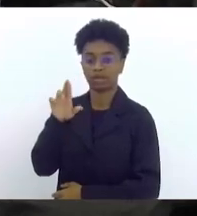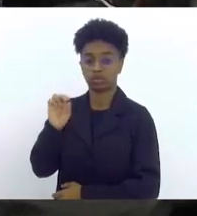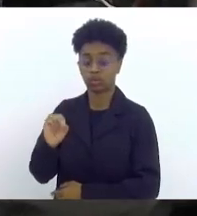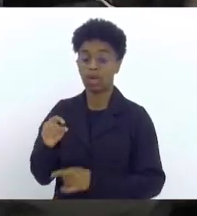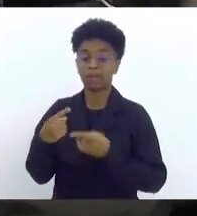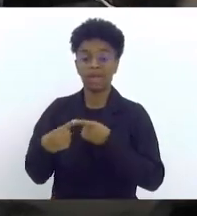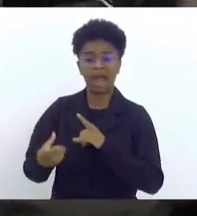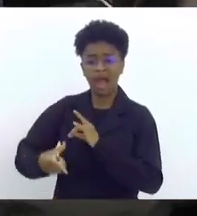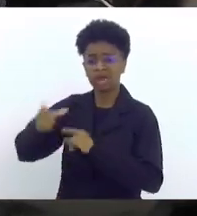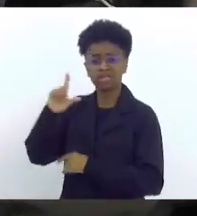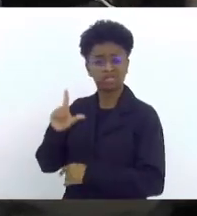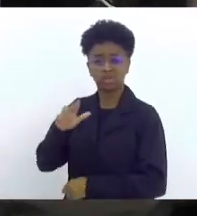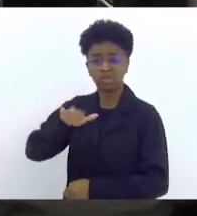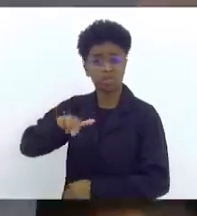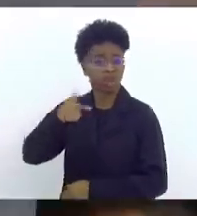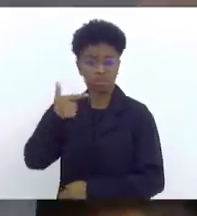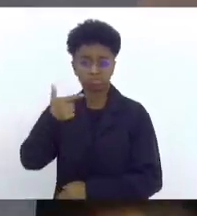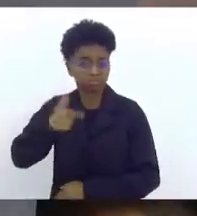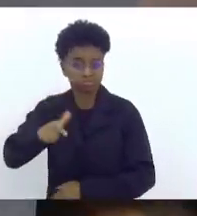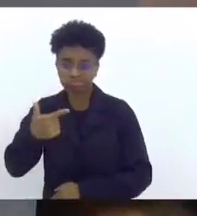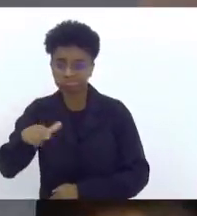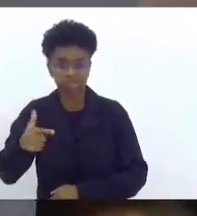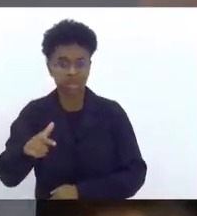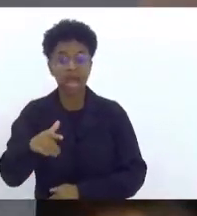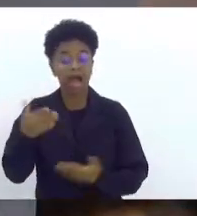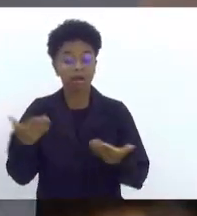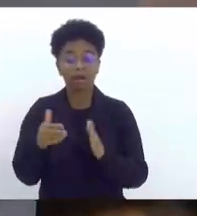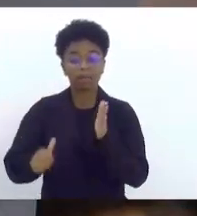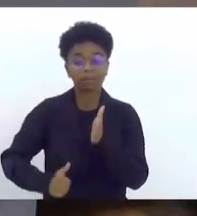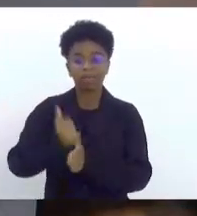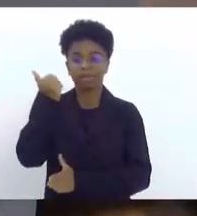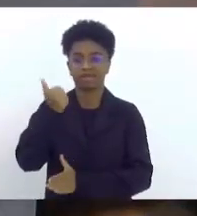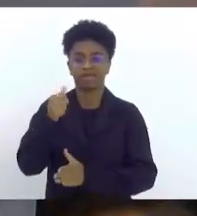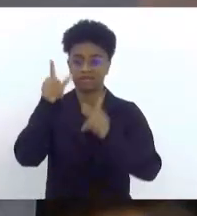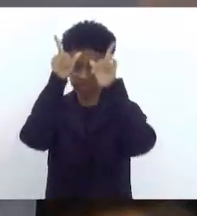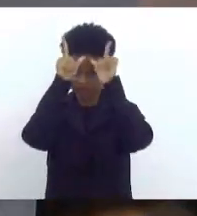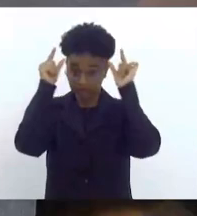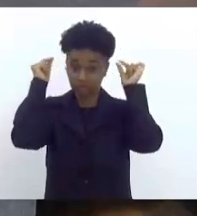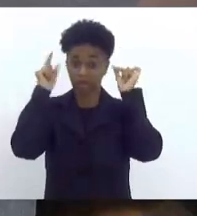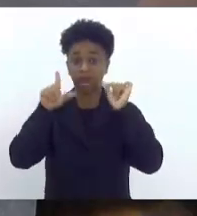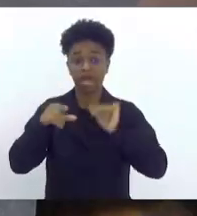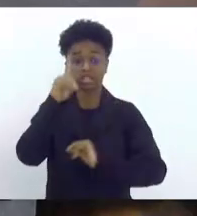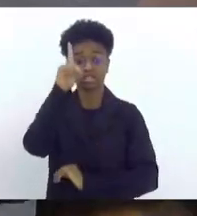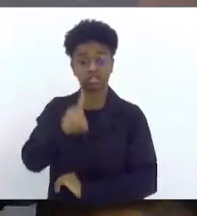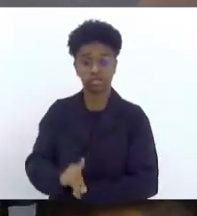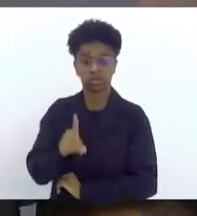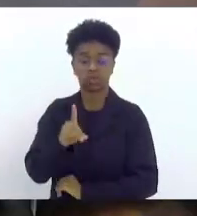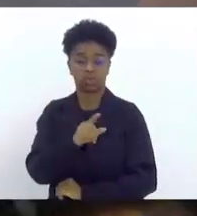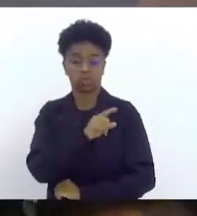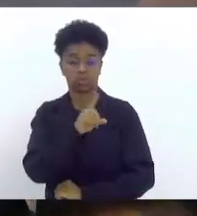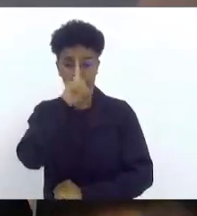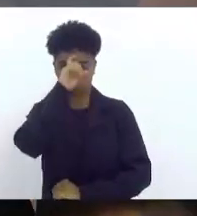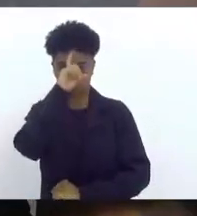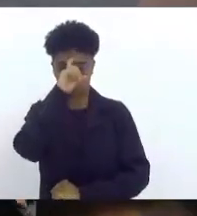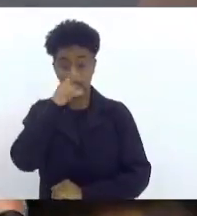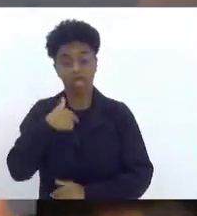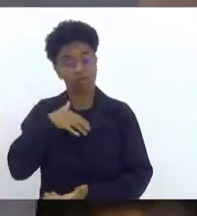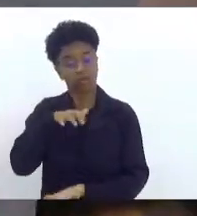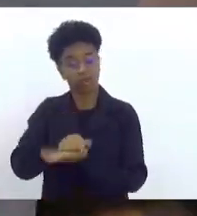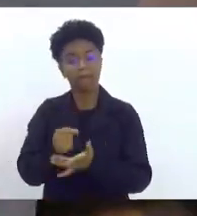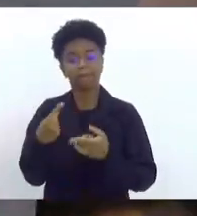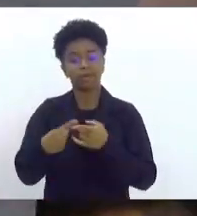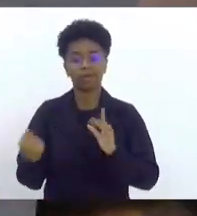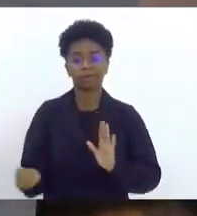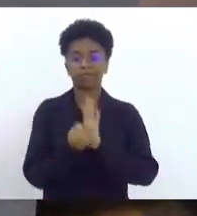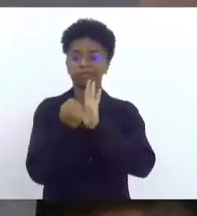Cardoso Fontes, um enfermeiro como diretor do hospital. Quero aqui trazer esse registro, porque ele é histórico. Nós sabemos